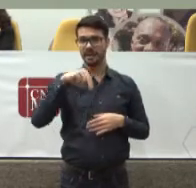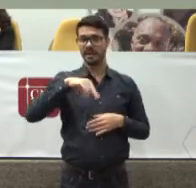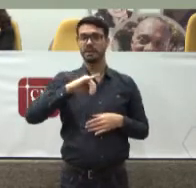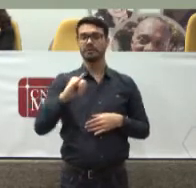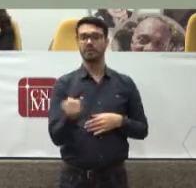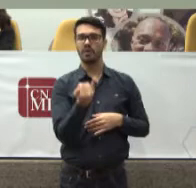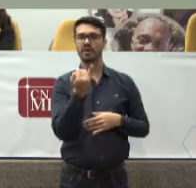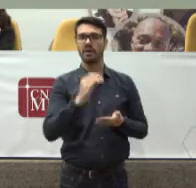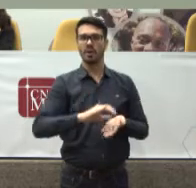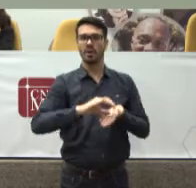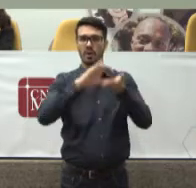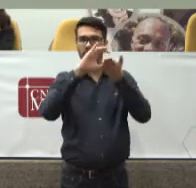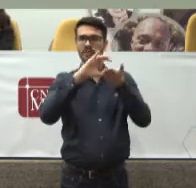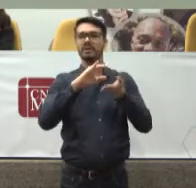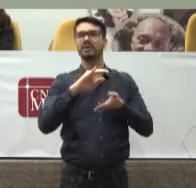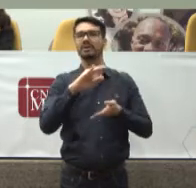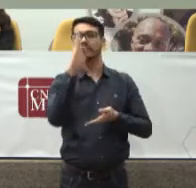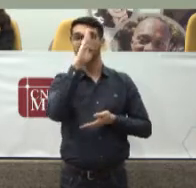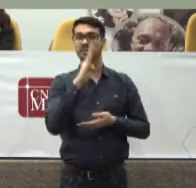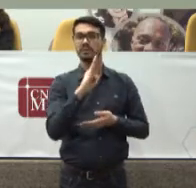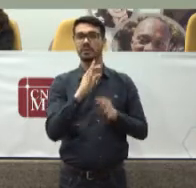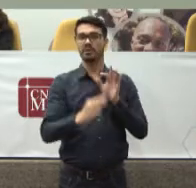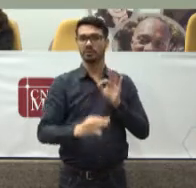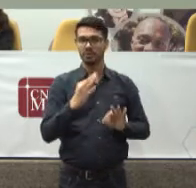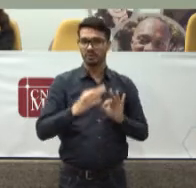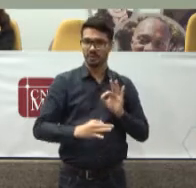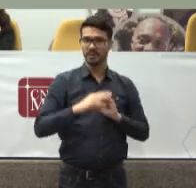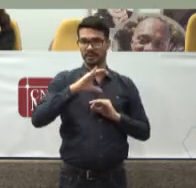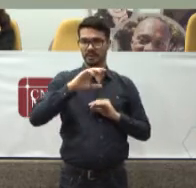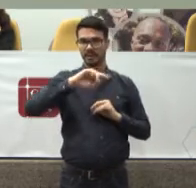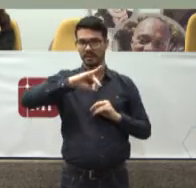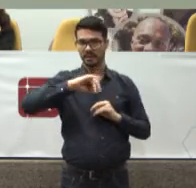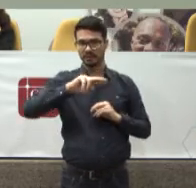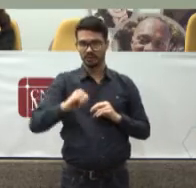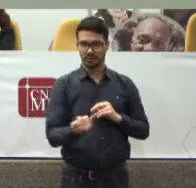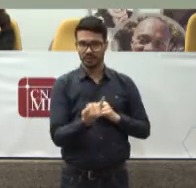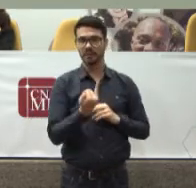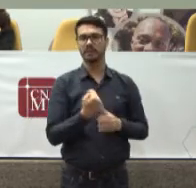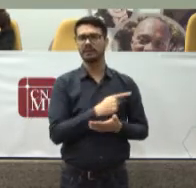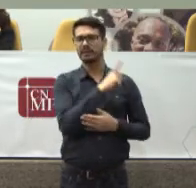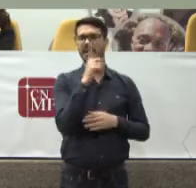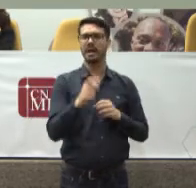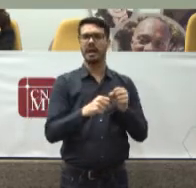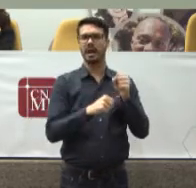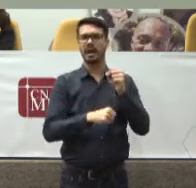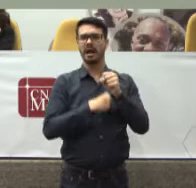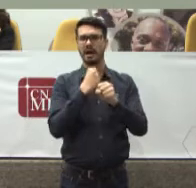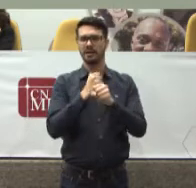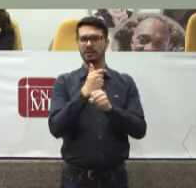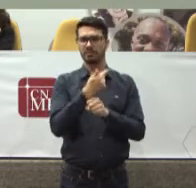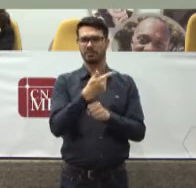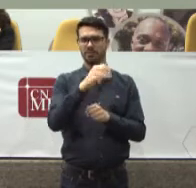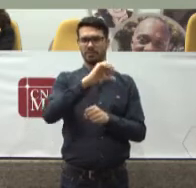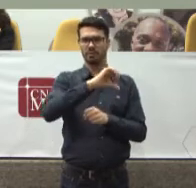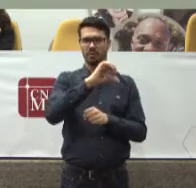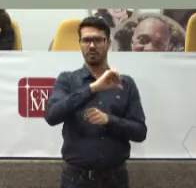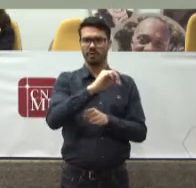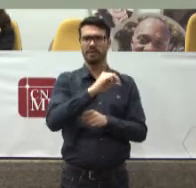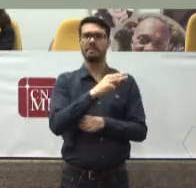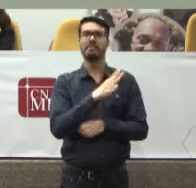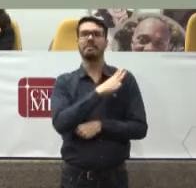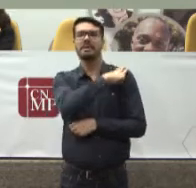preocupar Com questão De judicialização De saúde Lá em 2009 Na administração Do Ministro Gilmar Quando daquela